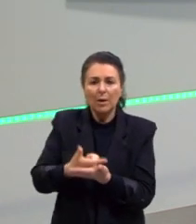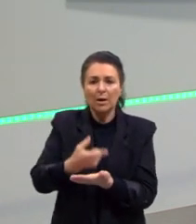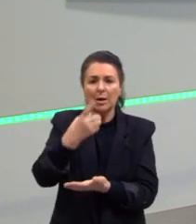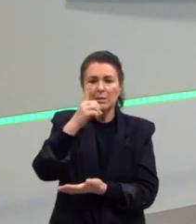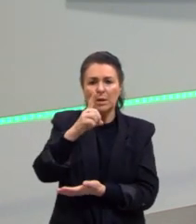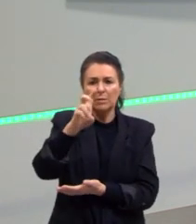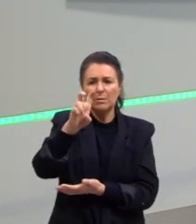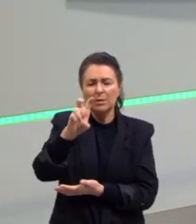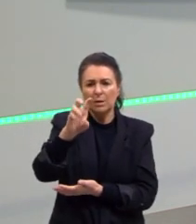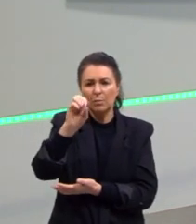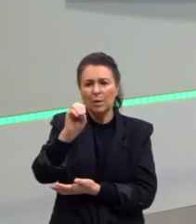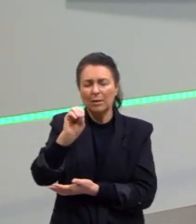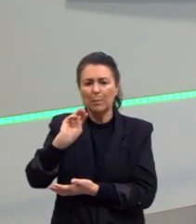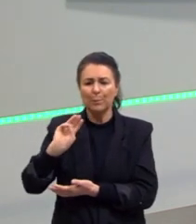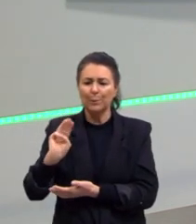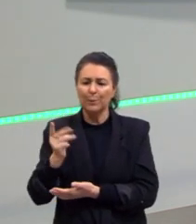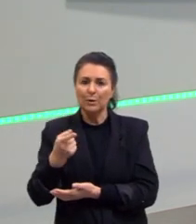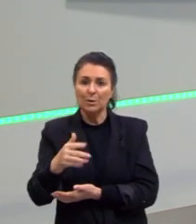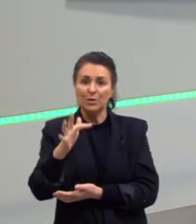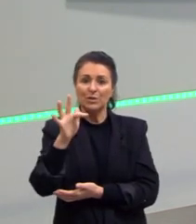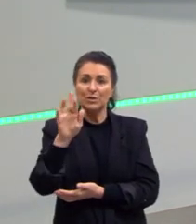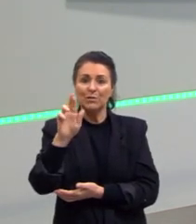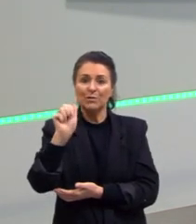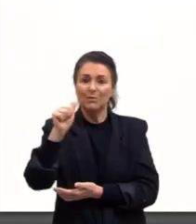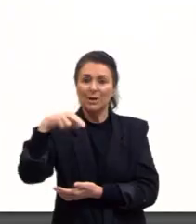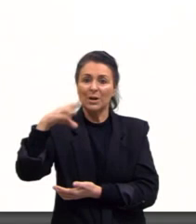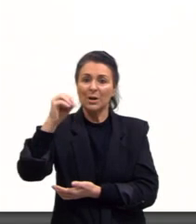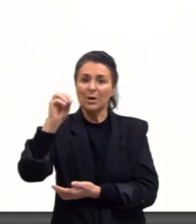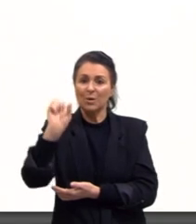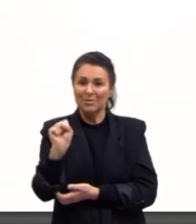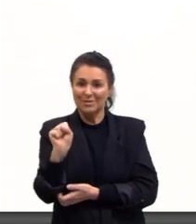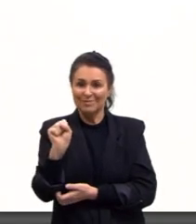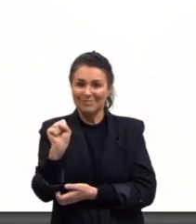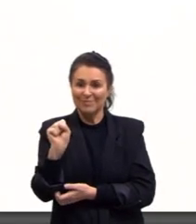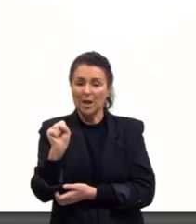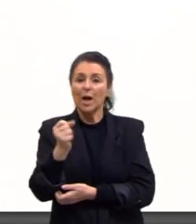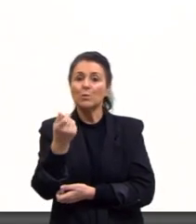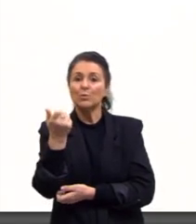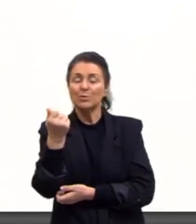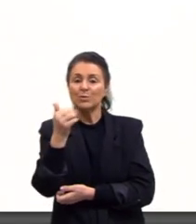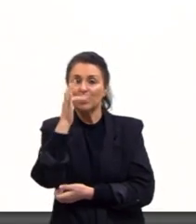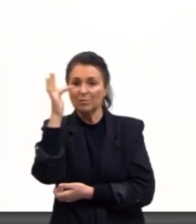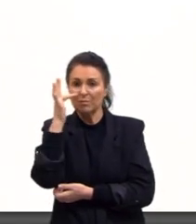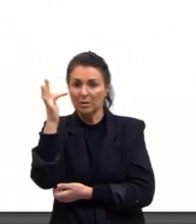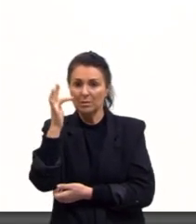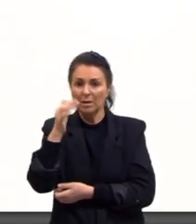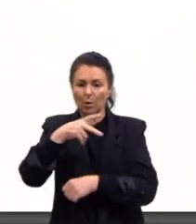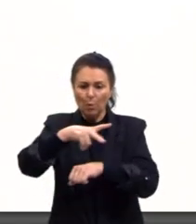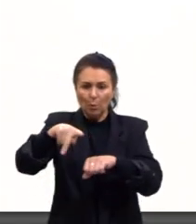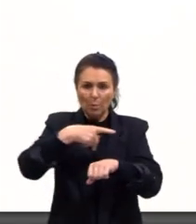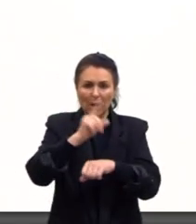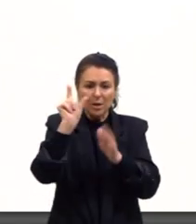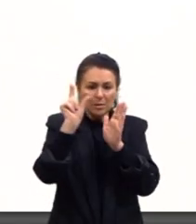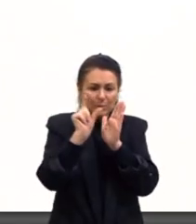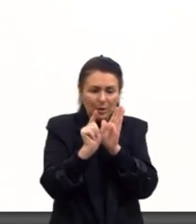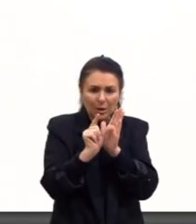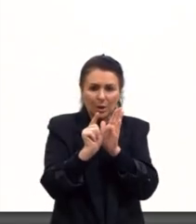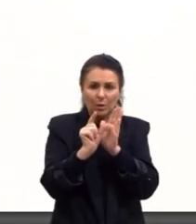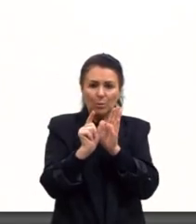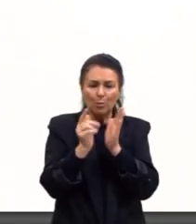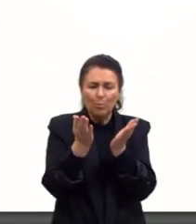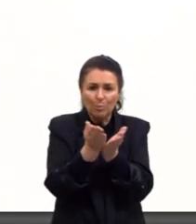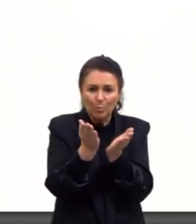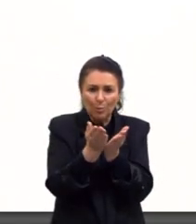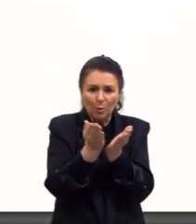milhões de francos para a França, que era um dinheiro absurdo. E um país muito pequeno, muito pobre, essa